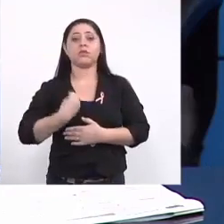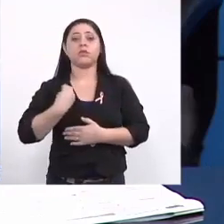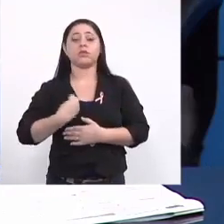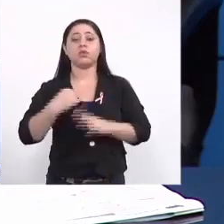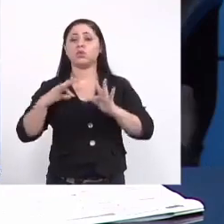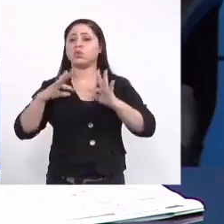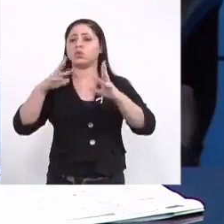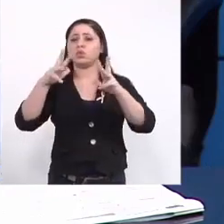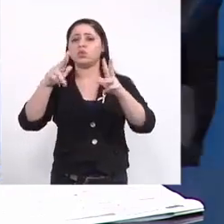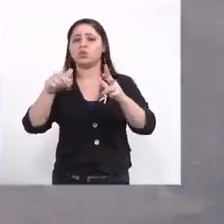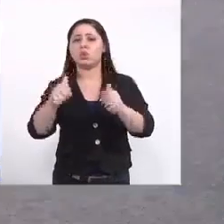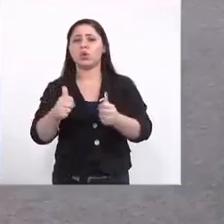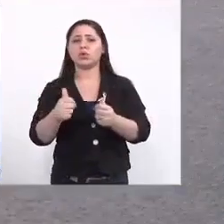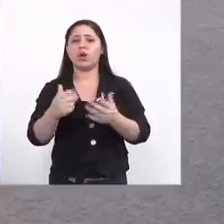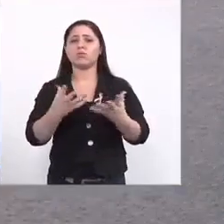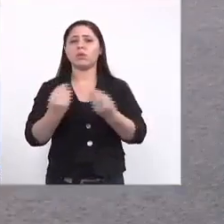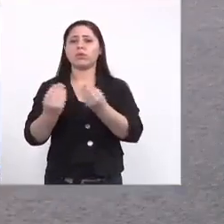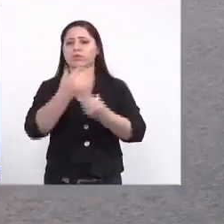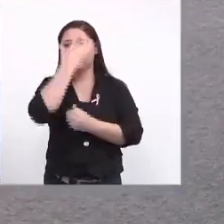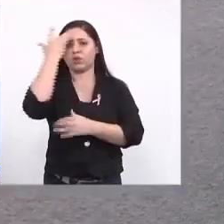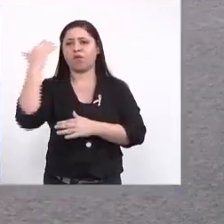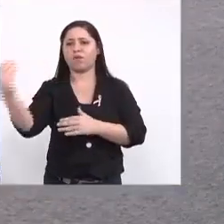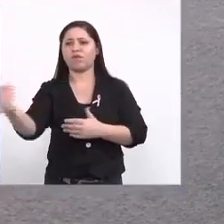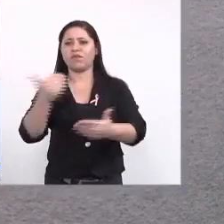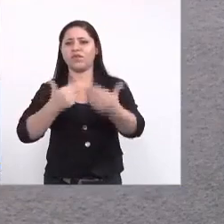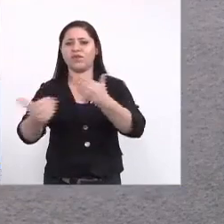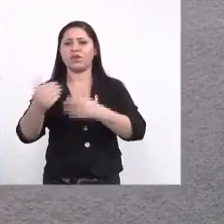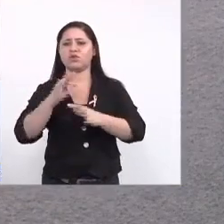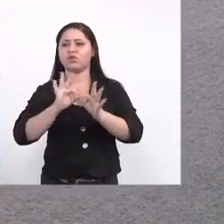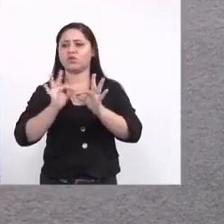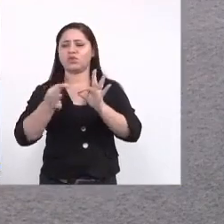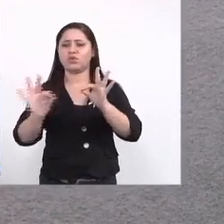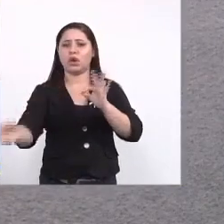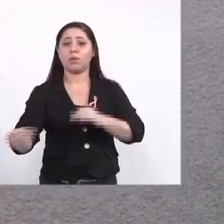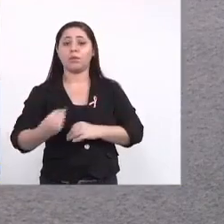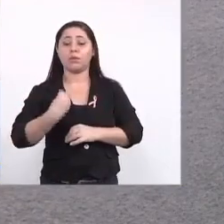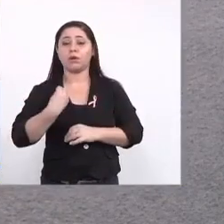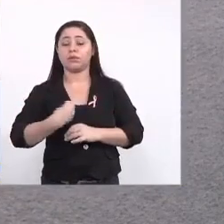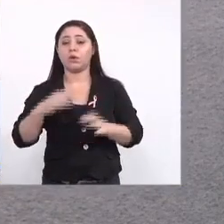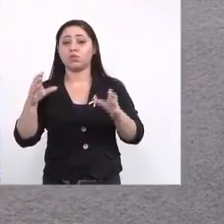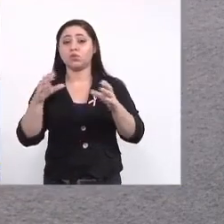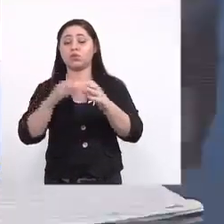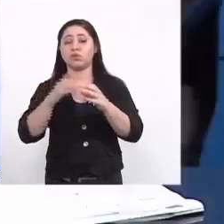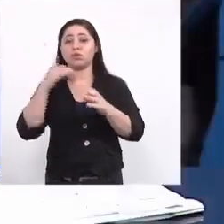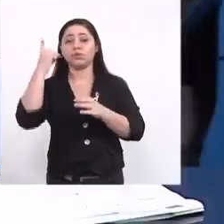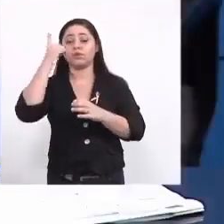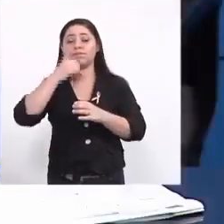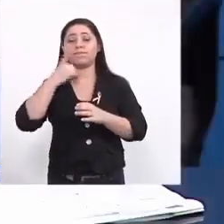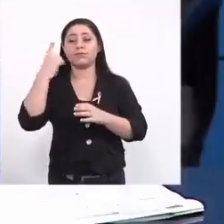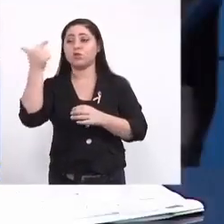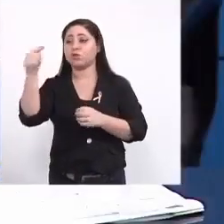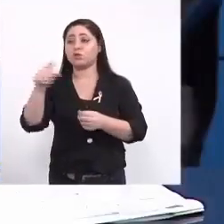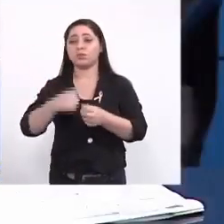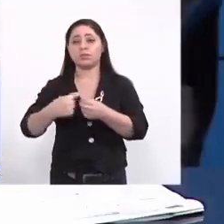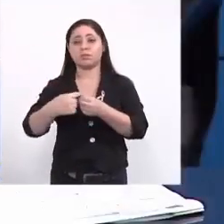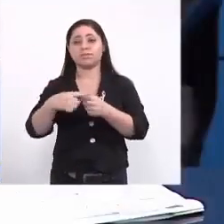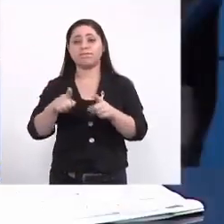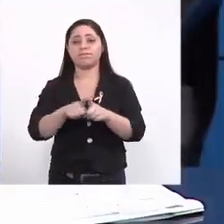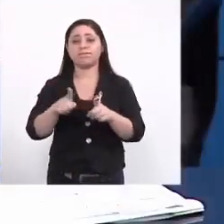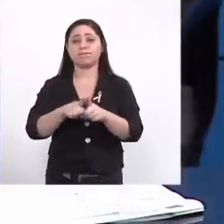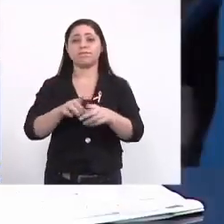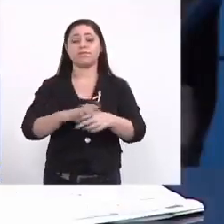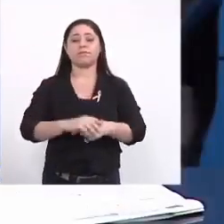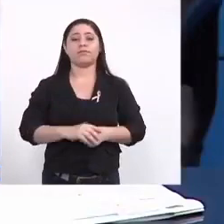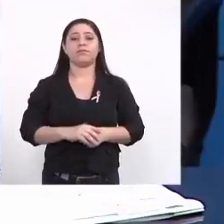todos muitos vieram de longe pra participar da frente parlamentar de outros municípios né